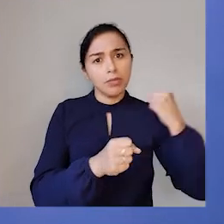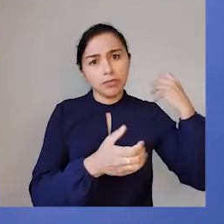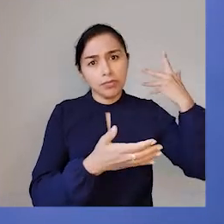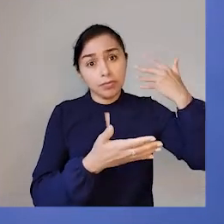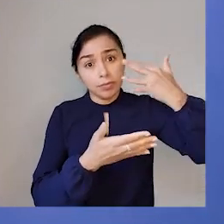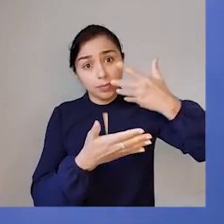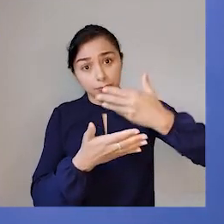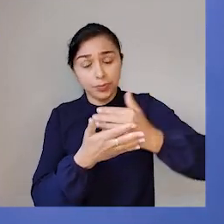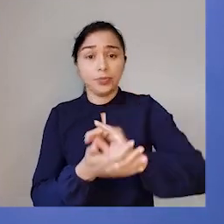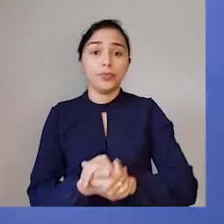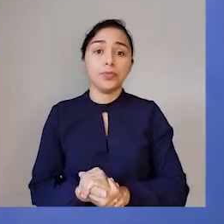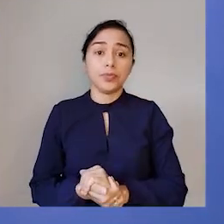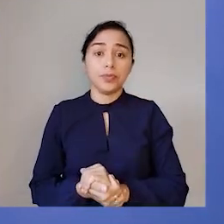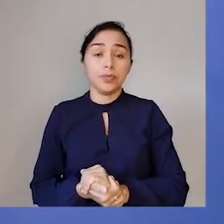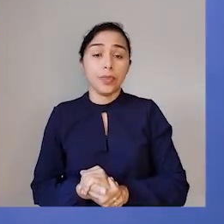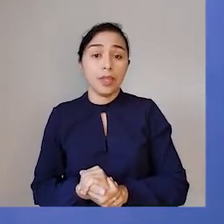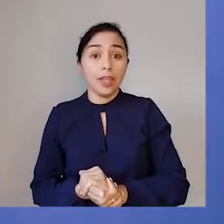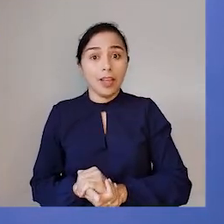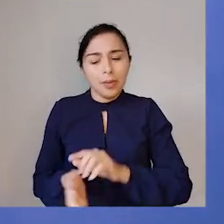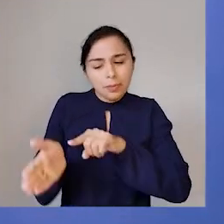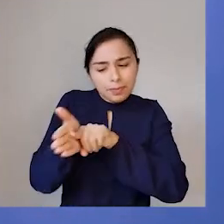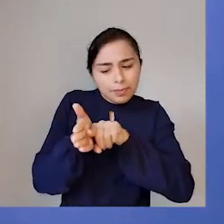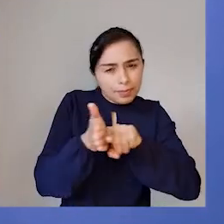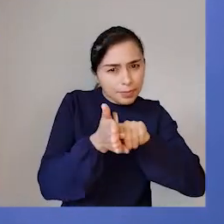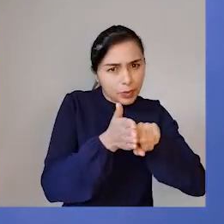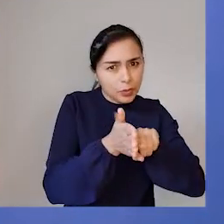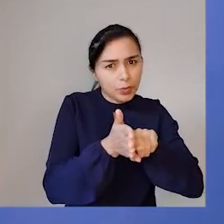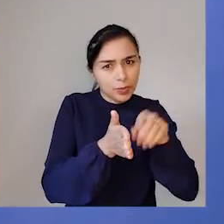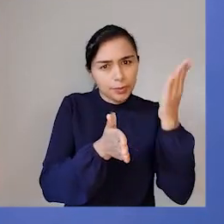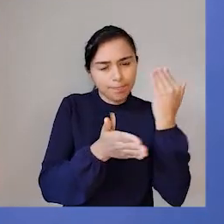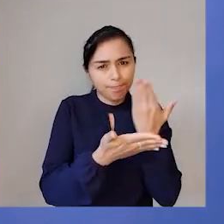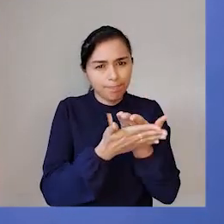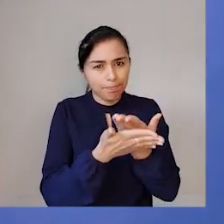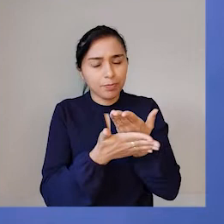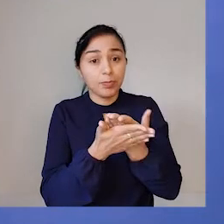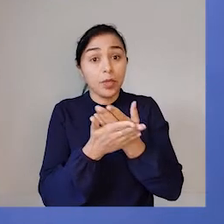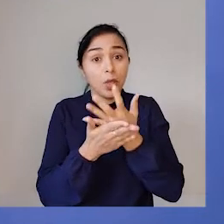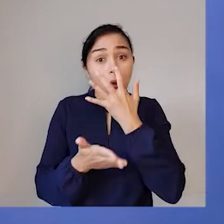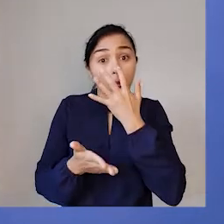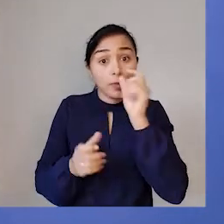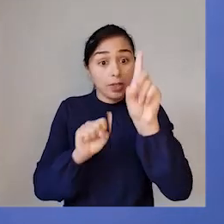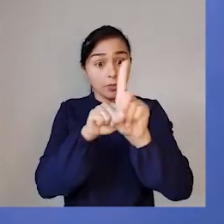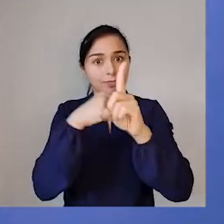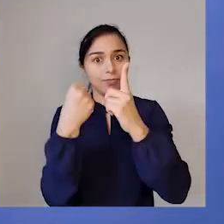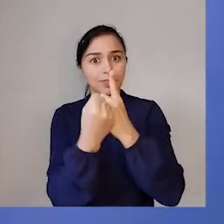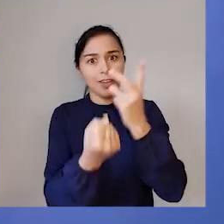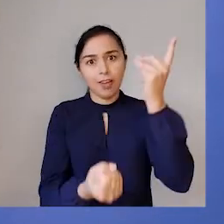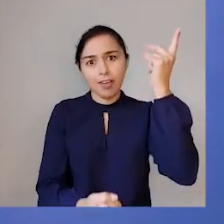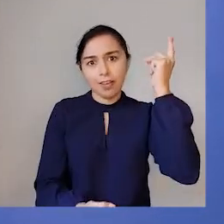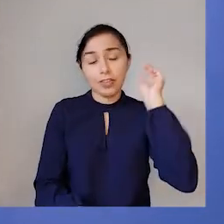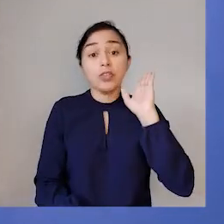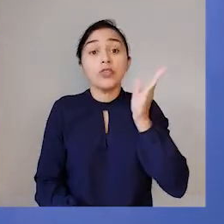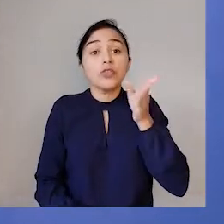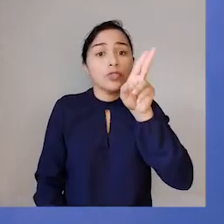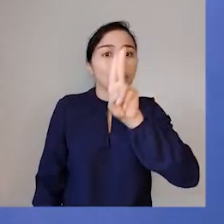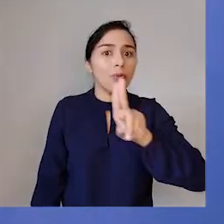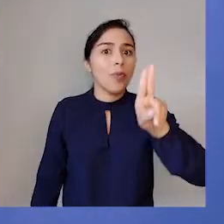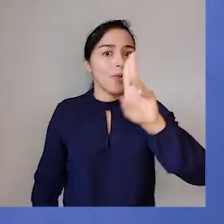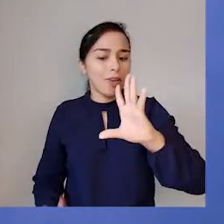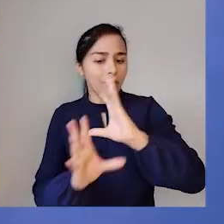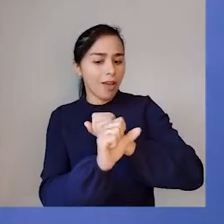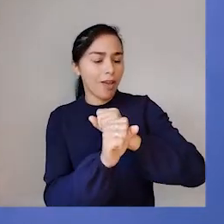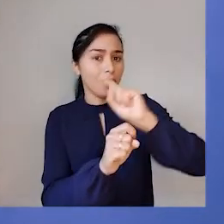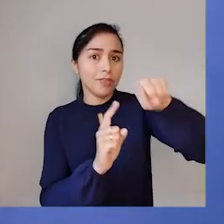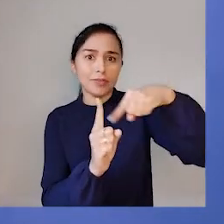observando as sociedades mais antigas, eles perceberam que já se utilizava dessa ideia da